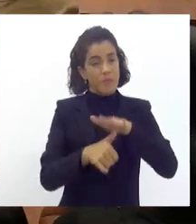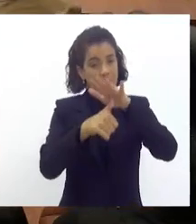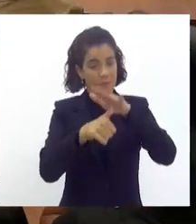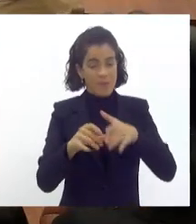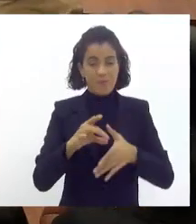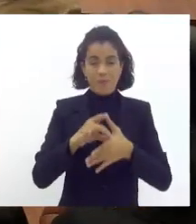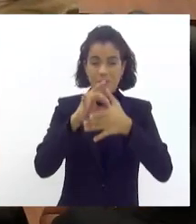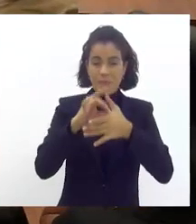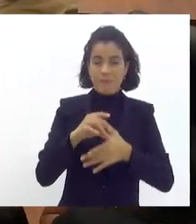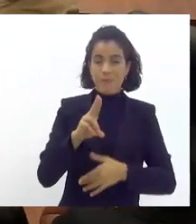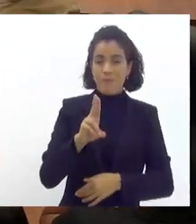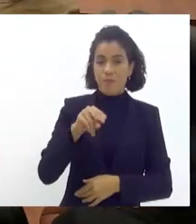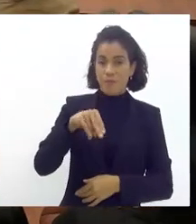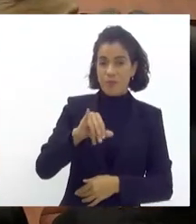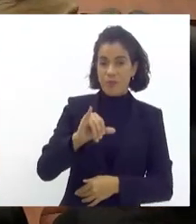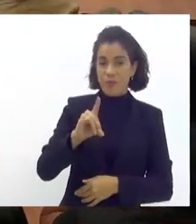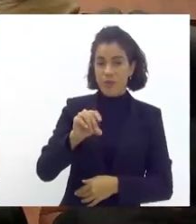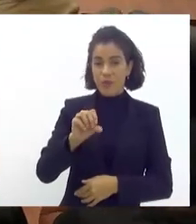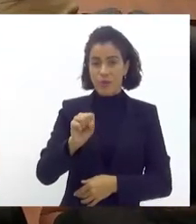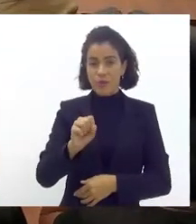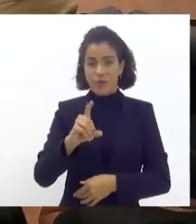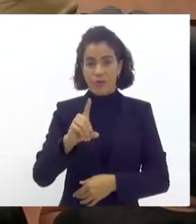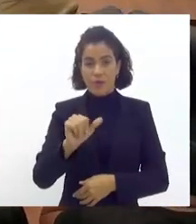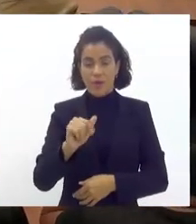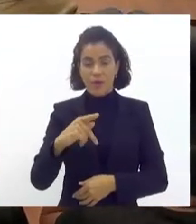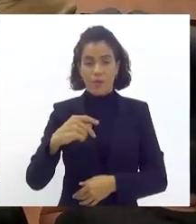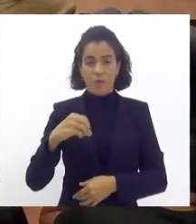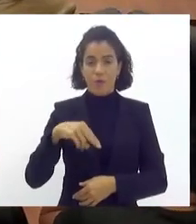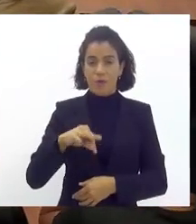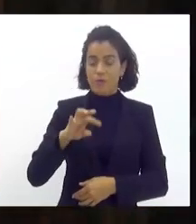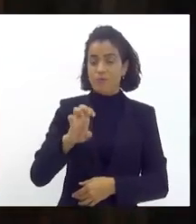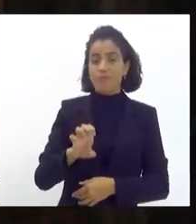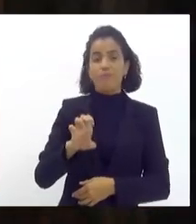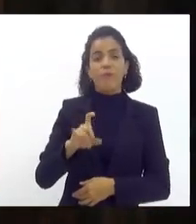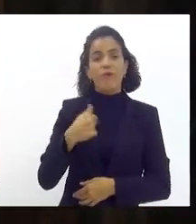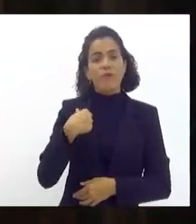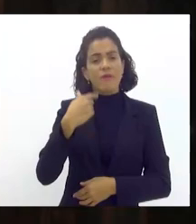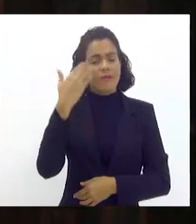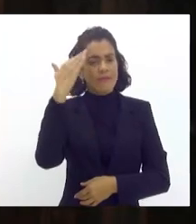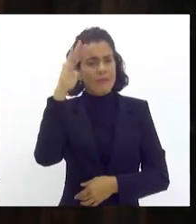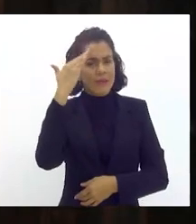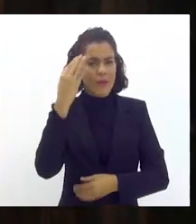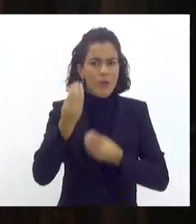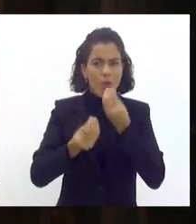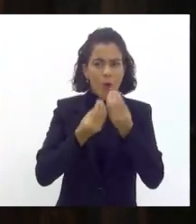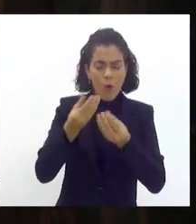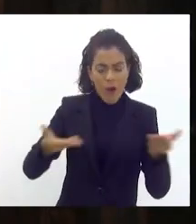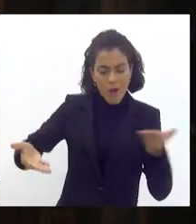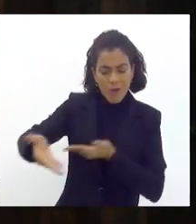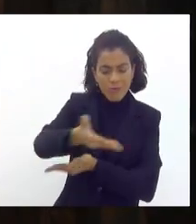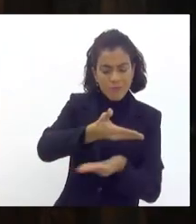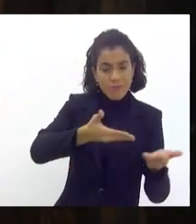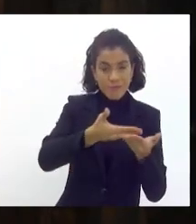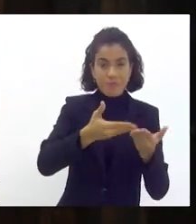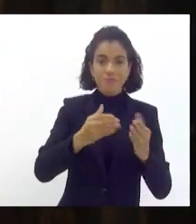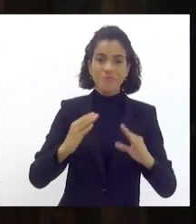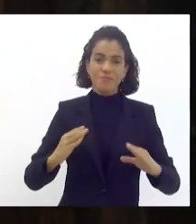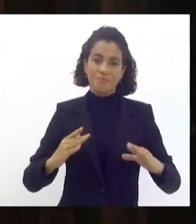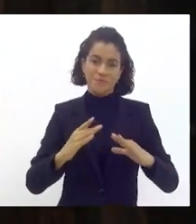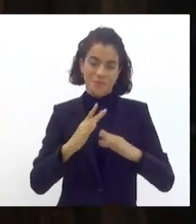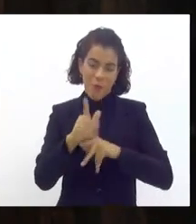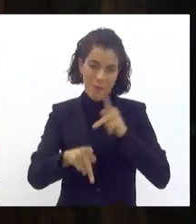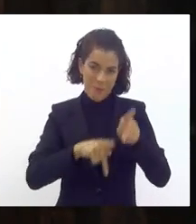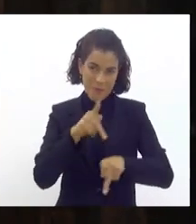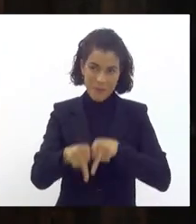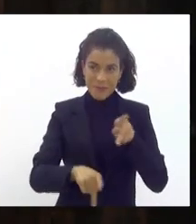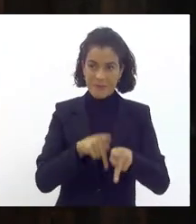Unidas da Ponte, dentro de um compromisso social, entendendo a escola de samba como um equipamento importante, interlocução com a comunidade, nós, a